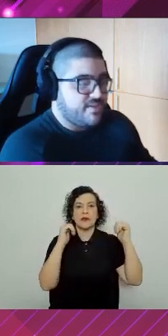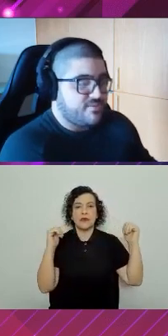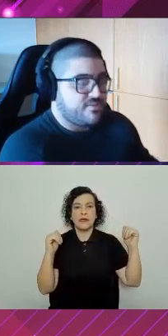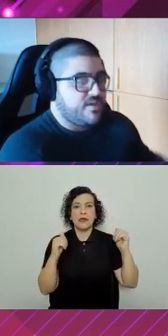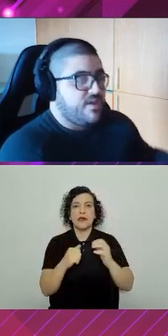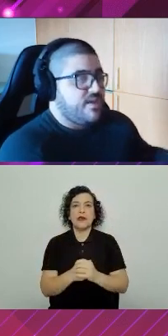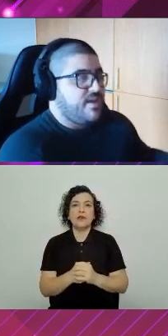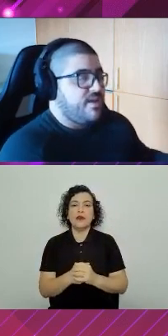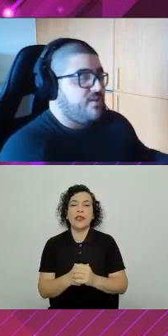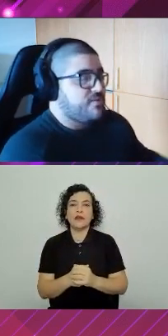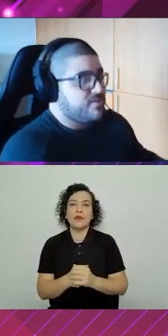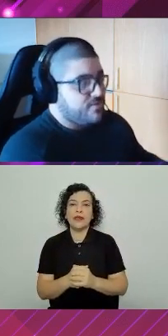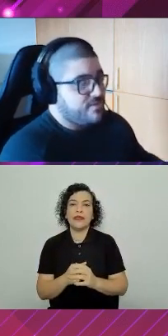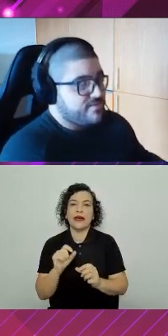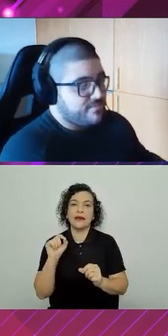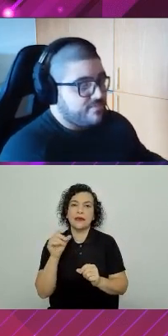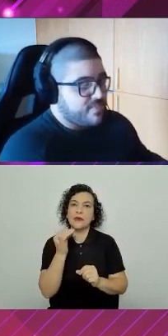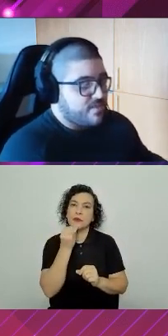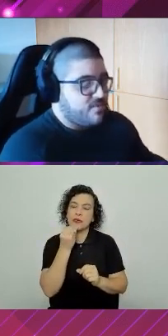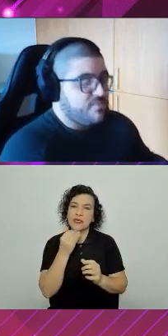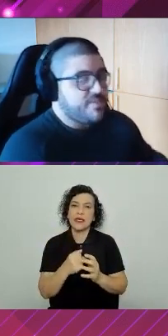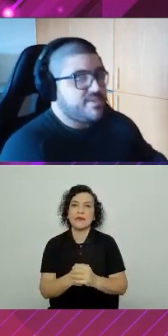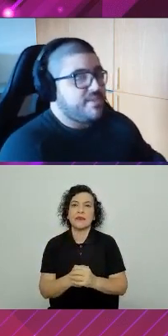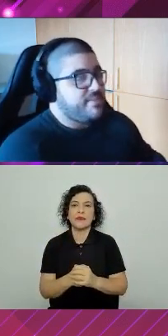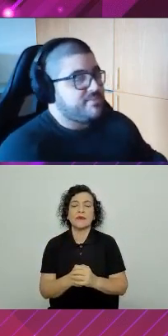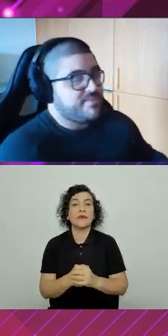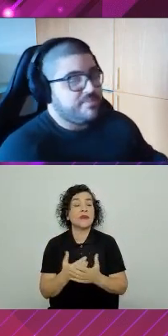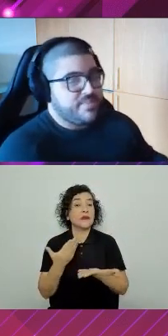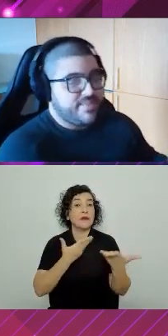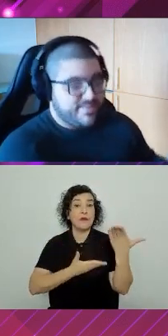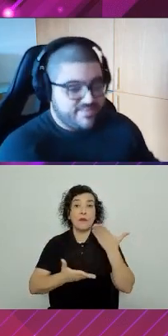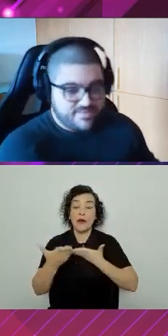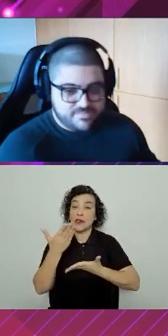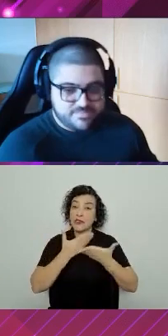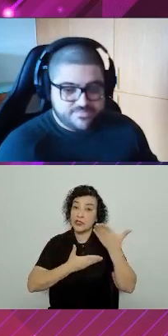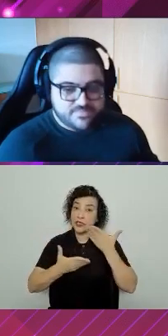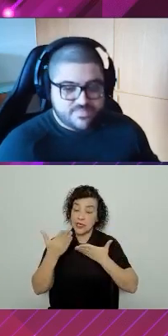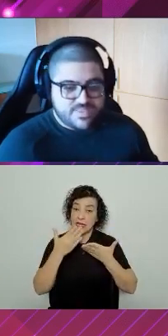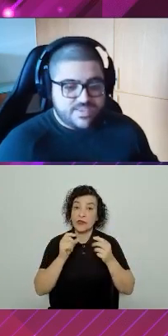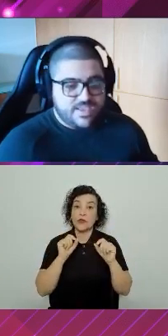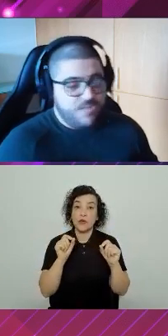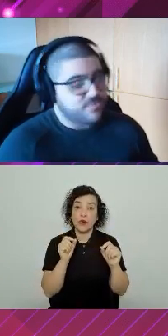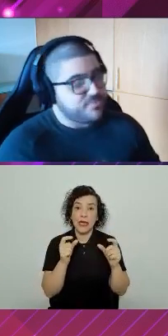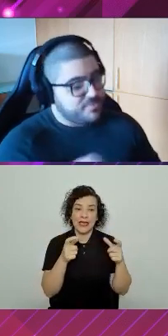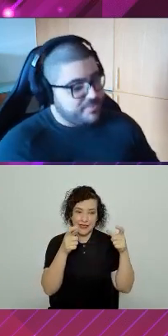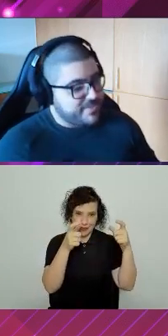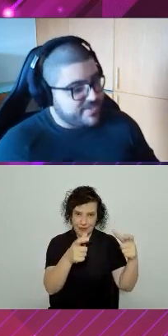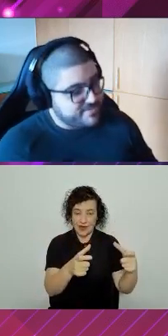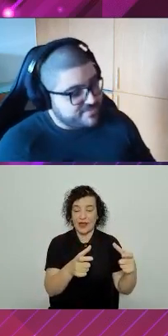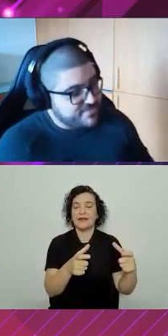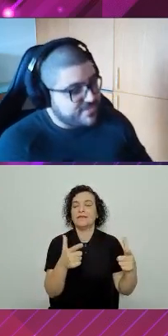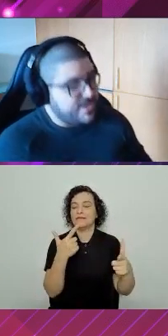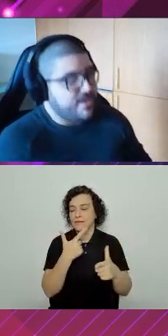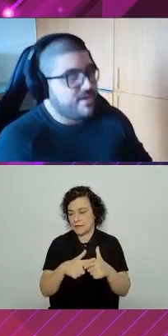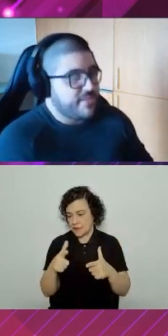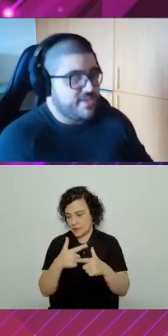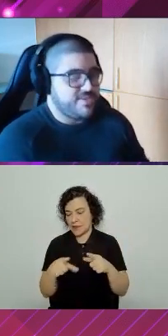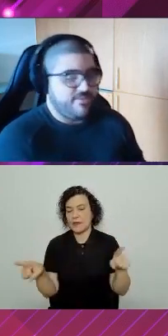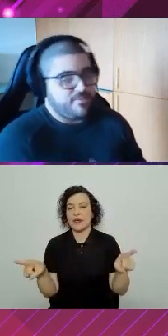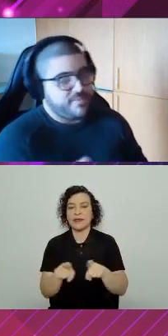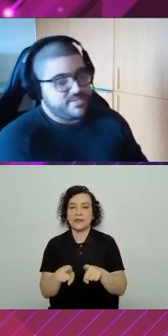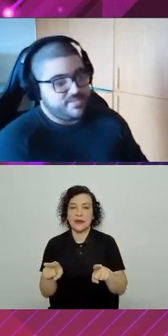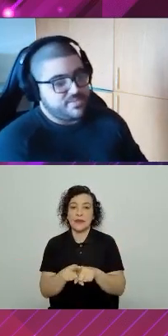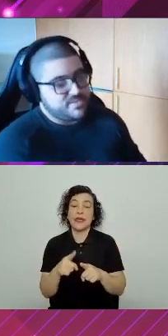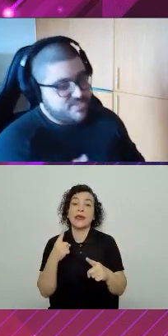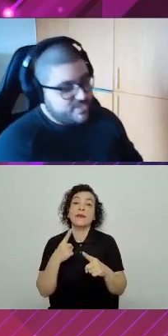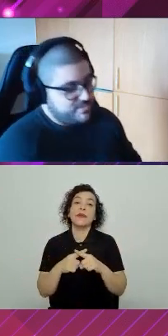projetos. Outra coisa, compartilhamento de dependência. É outro problema que a gente vai enfrentar. Porque a gente